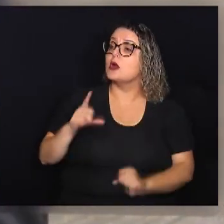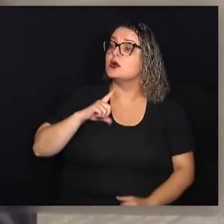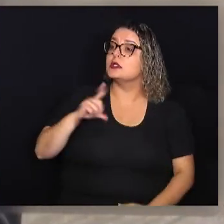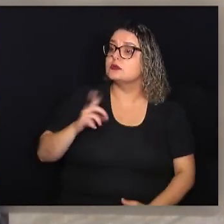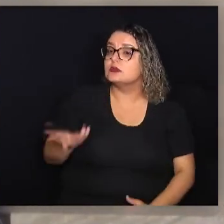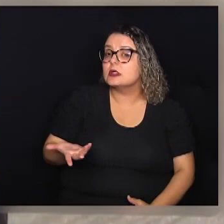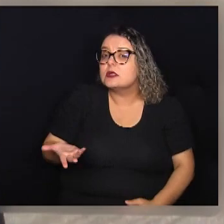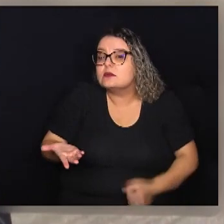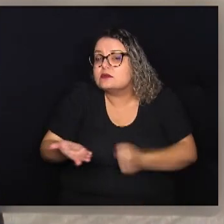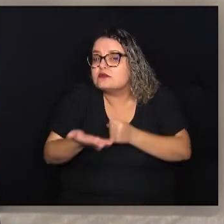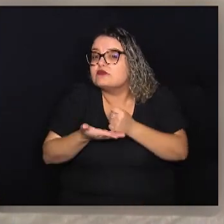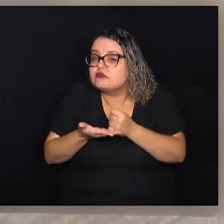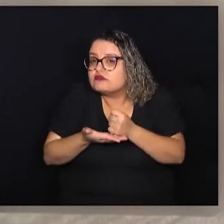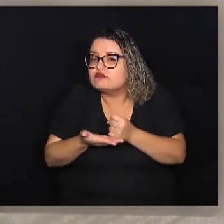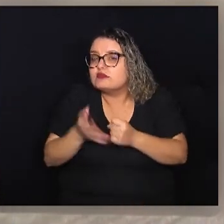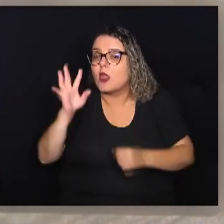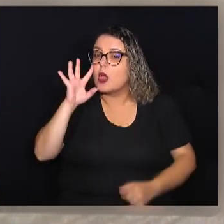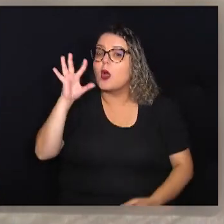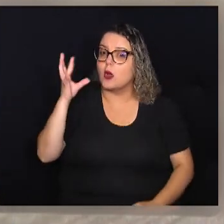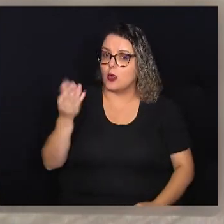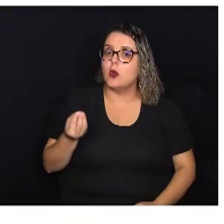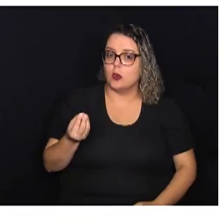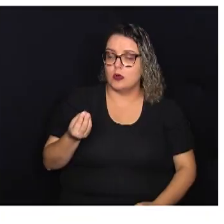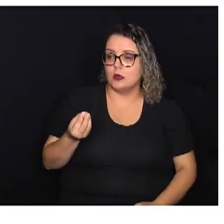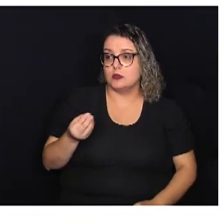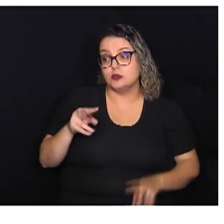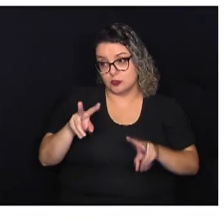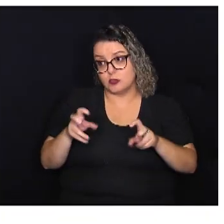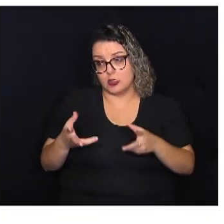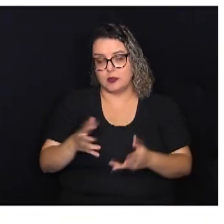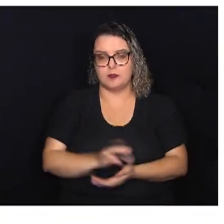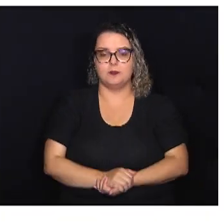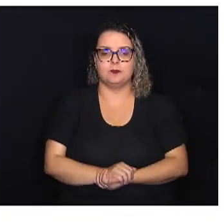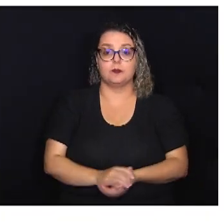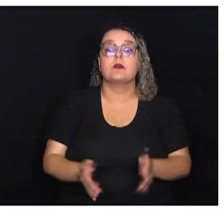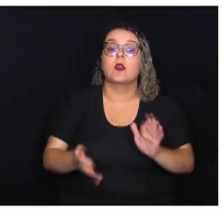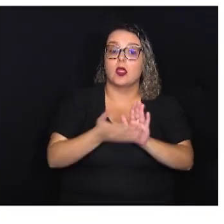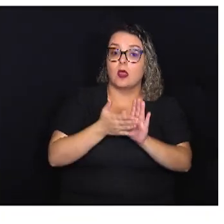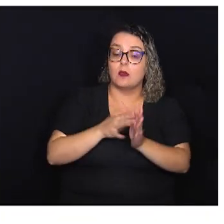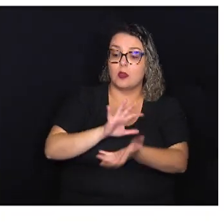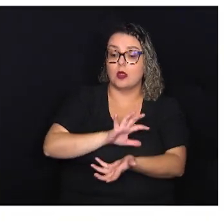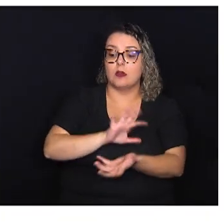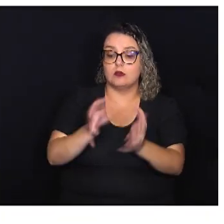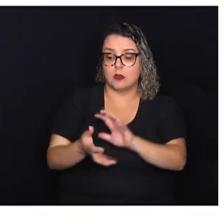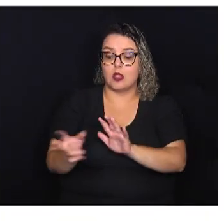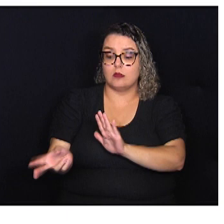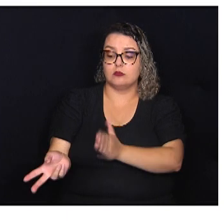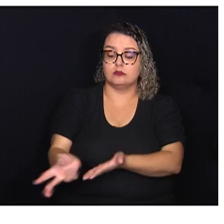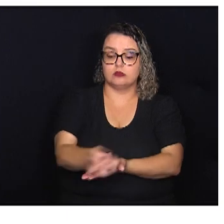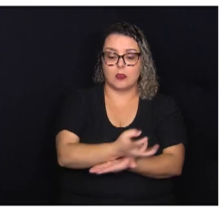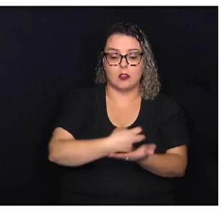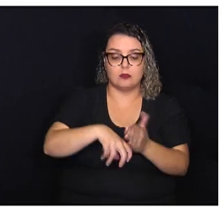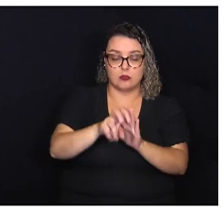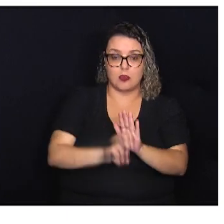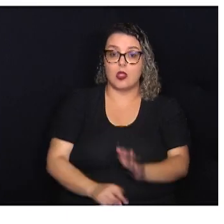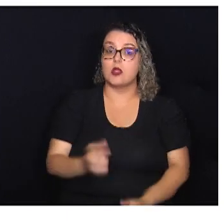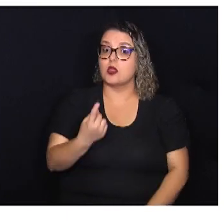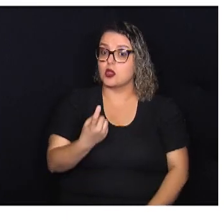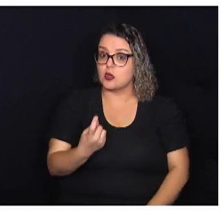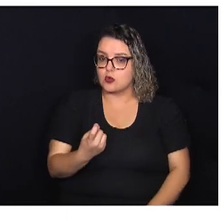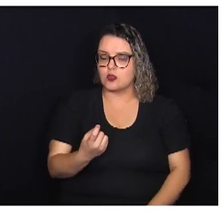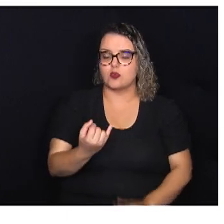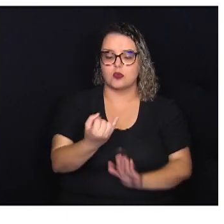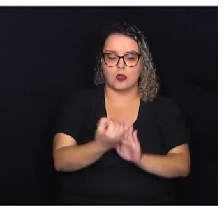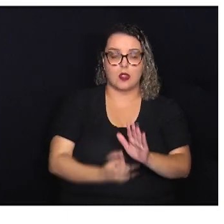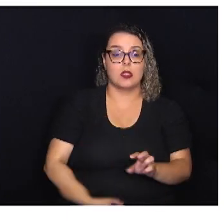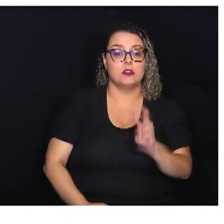mínimo, um conhecimento sobre o tema. A proposta da reforma tributária é juntar em um só imposto cinco